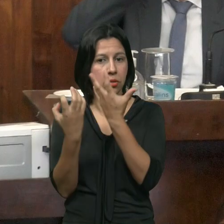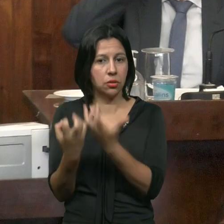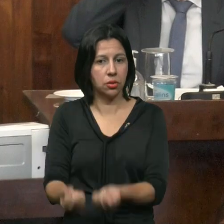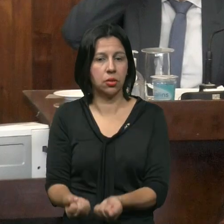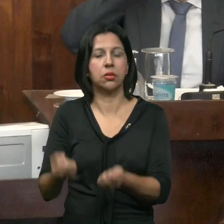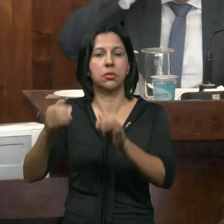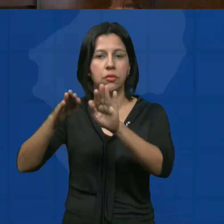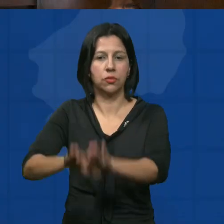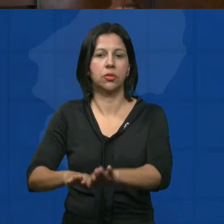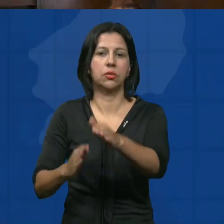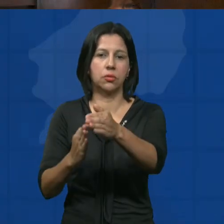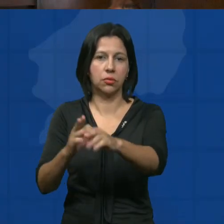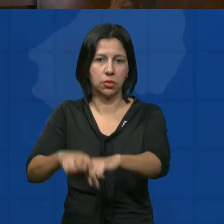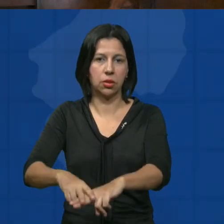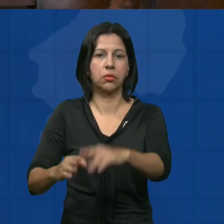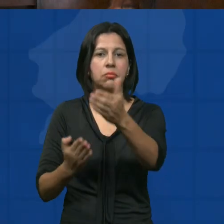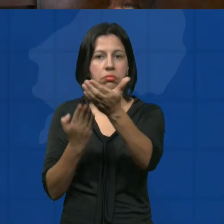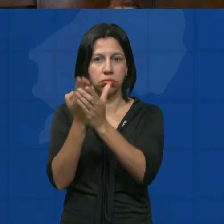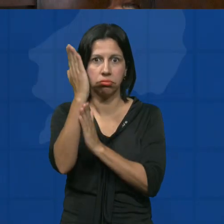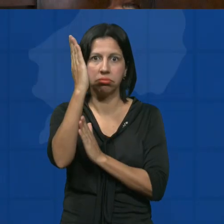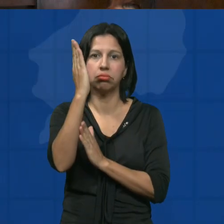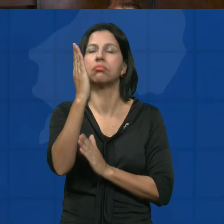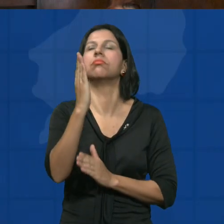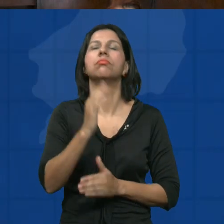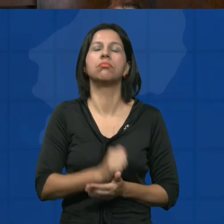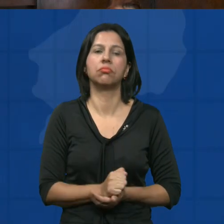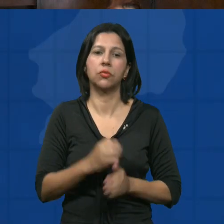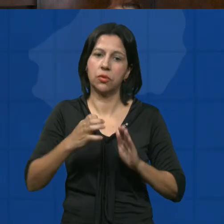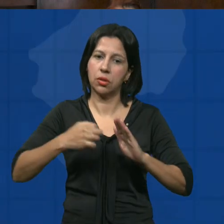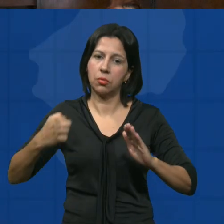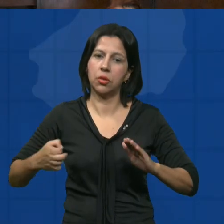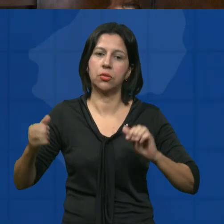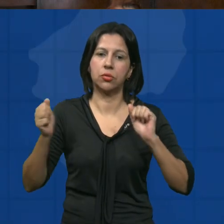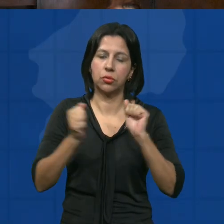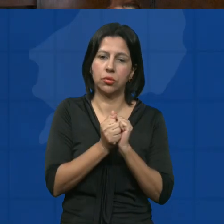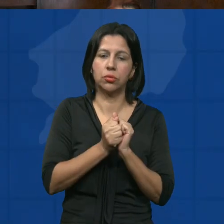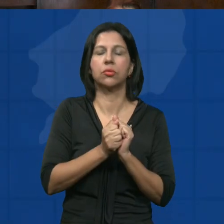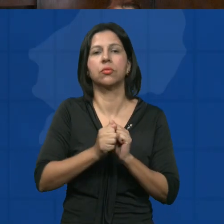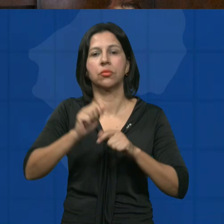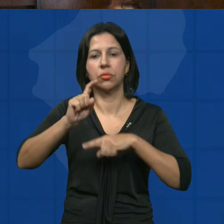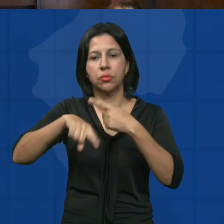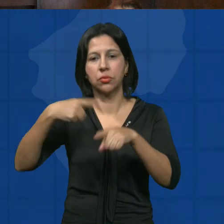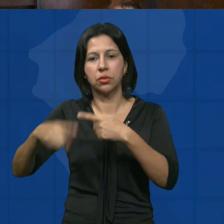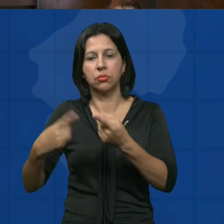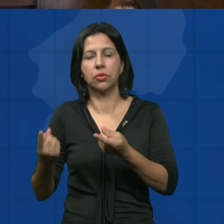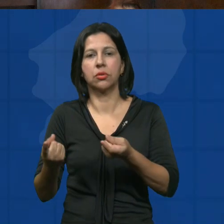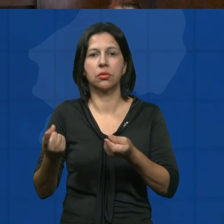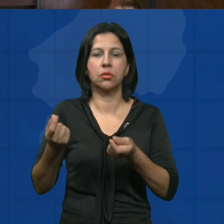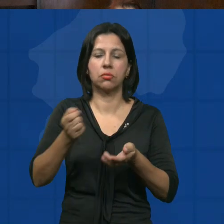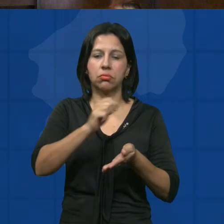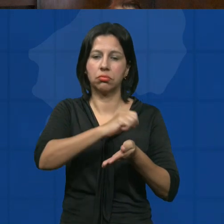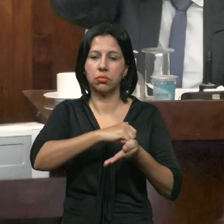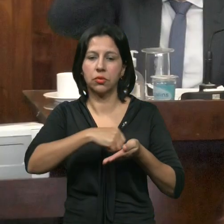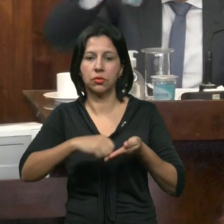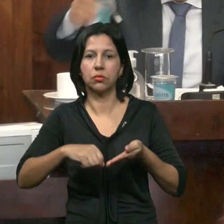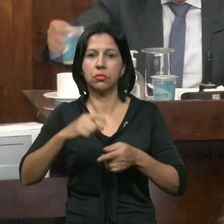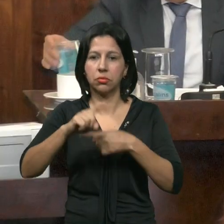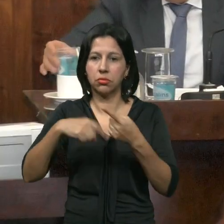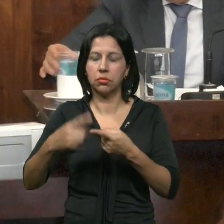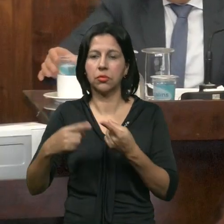Permaneçam como se Enquanto aprovado O projeto com emenda A redação final Ficará a cargo Da presidência Após ir à sanção